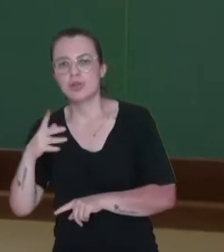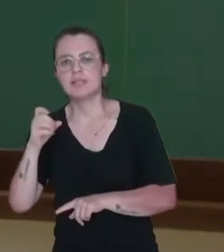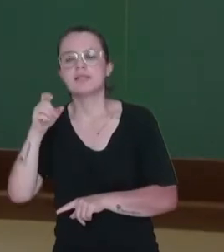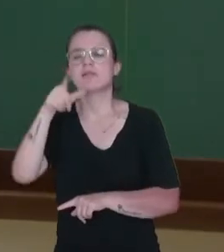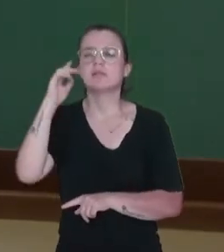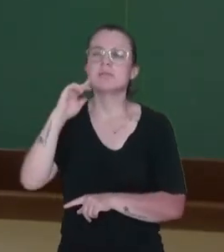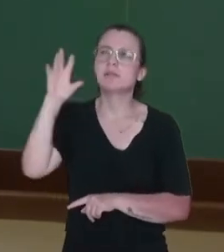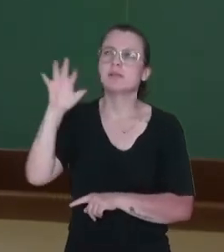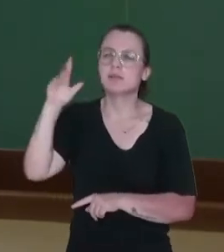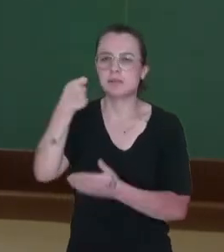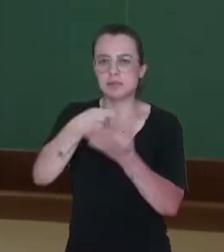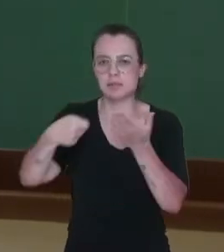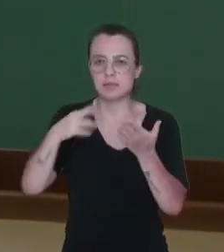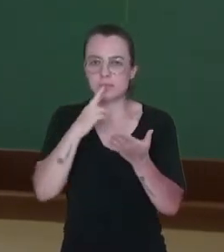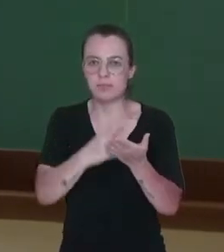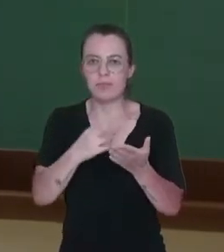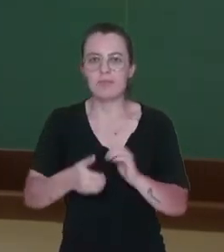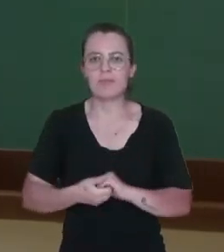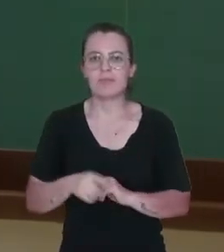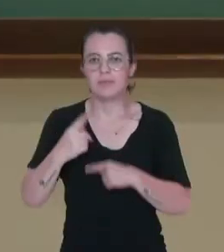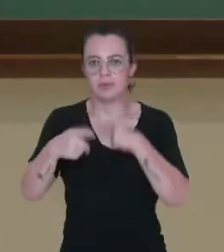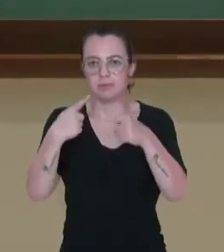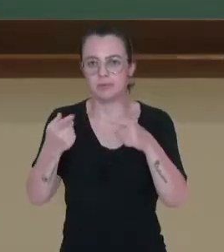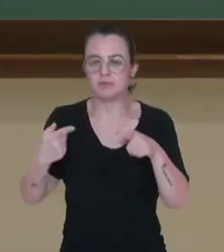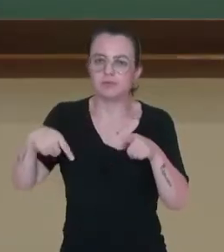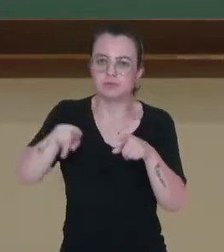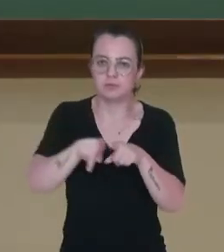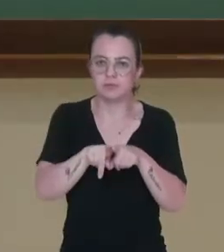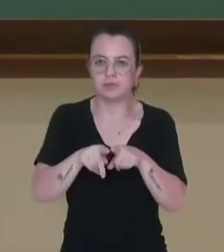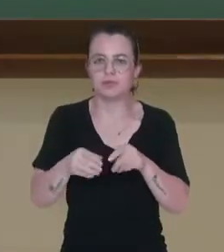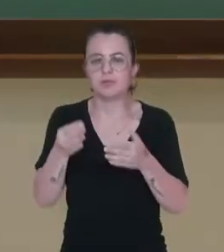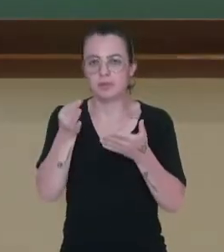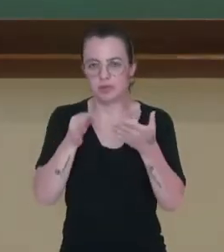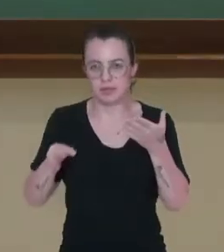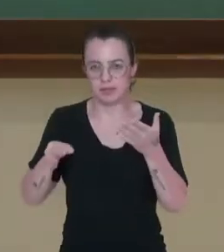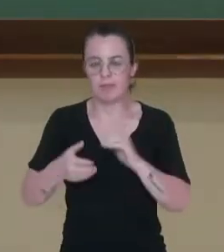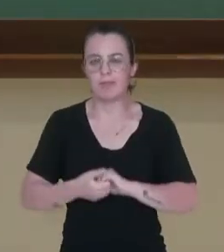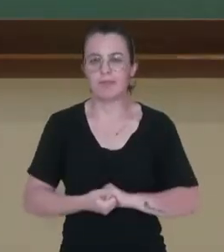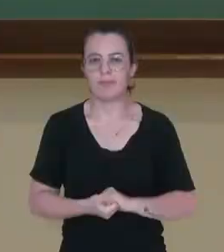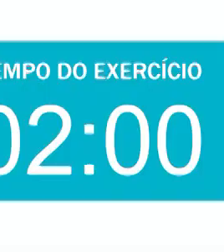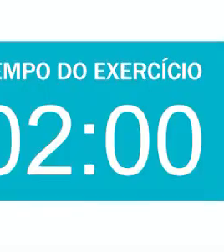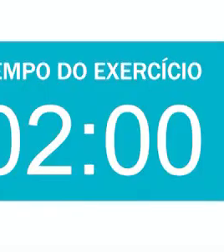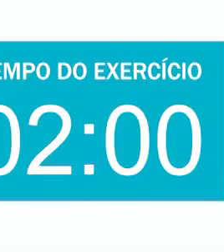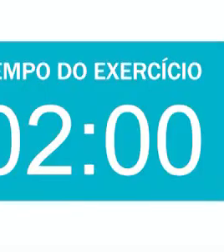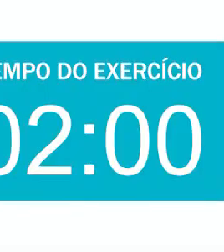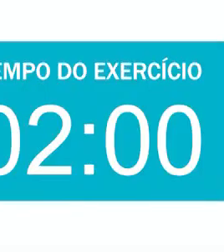vão pensar um pouquinho e vão escrever as respostas. E nós voltamos em seguida para fazer a correção.